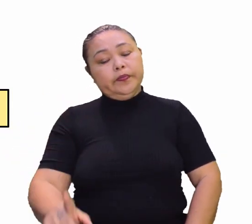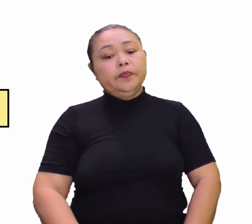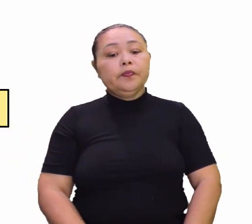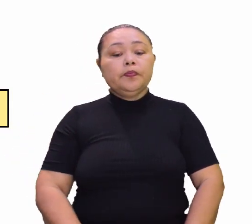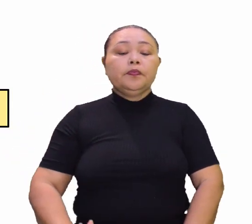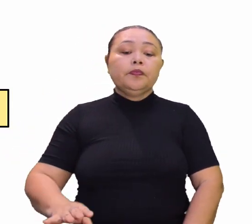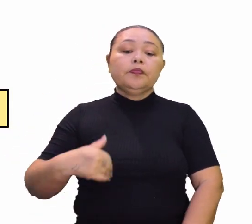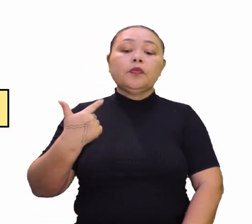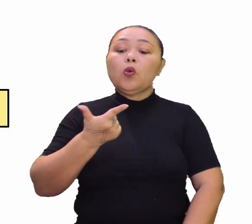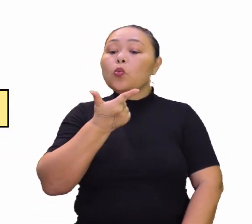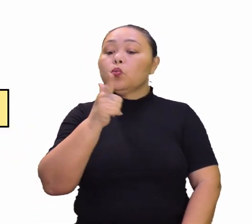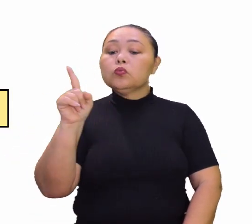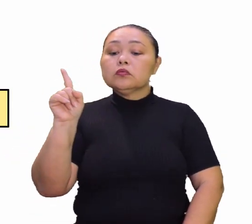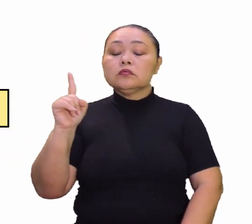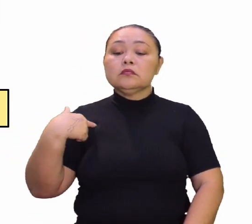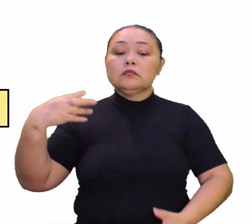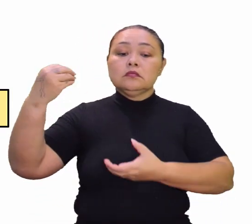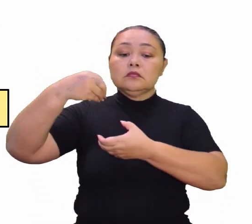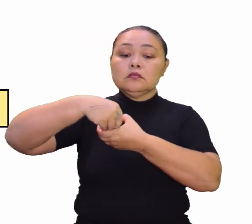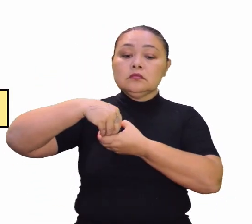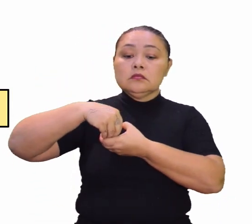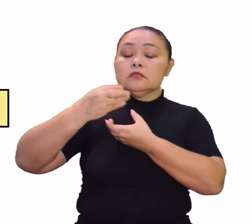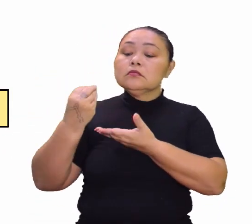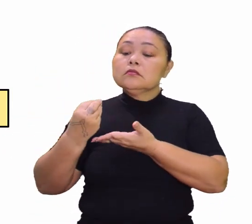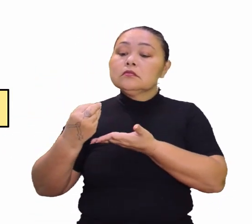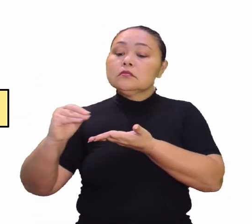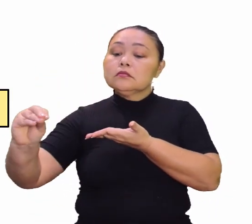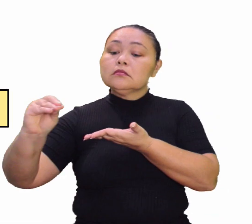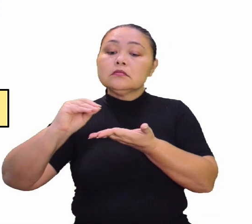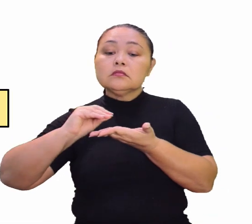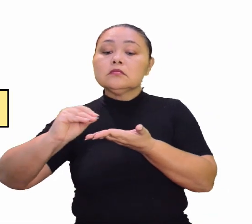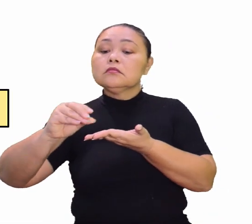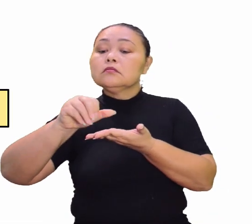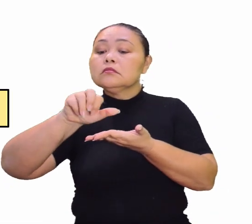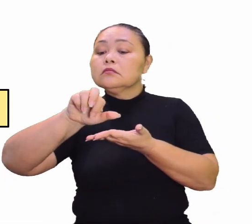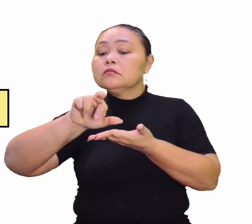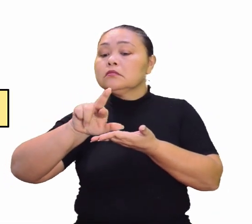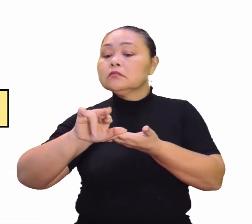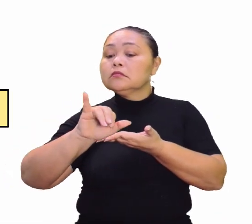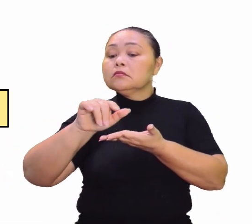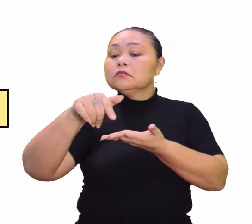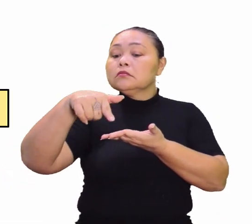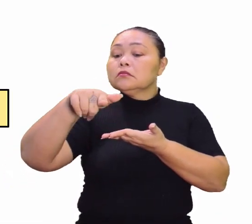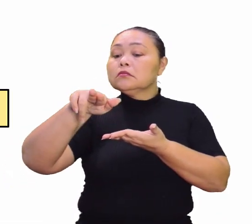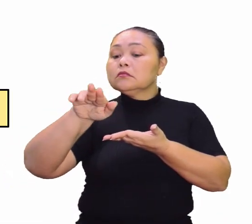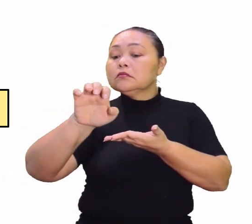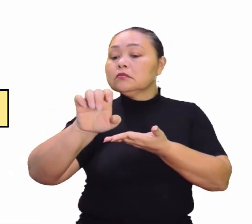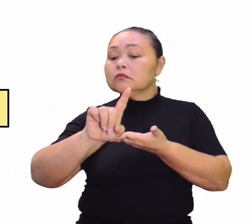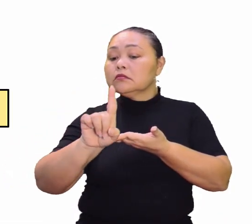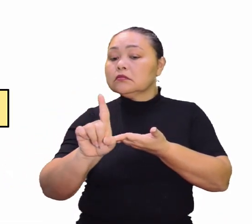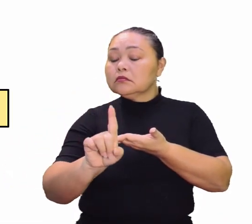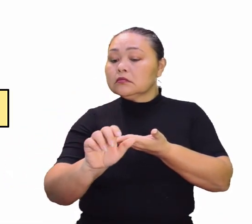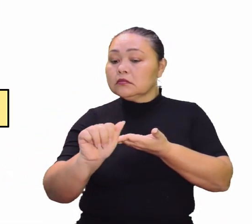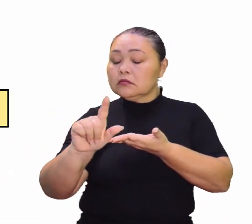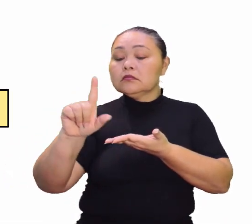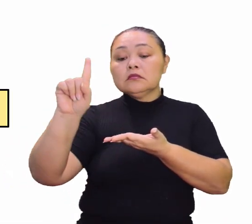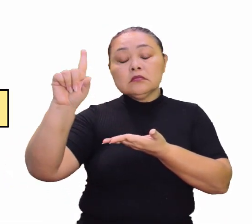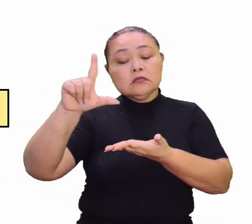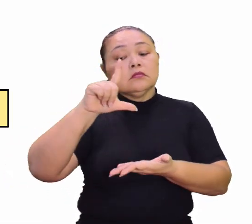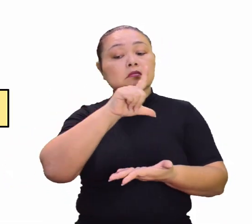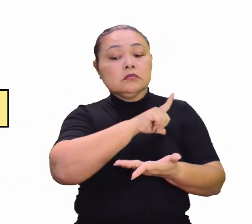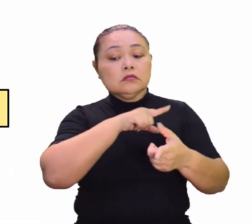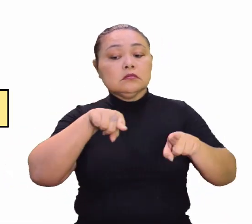Outra situação também que vai englobar é a distribuição de riquezas. A distribuição de riquezas também é